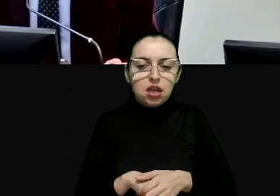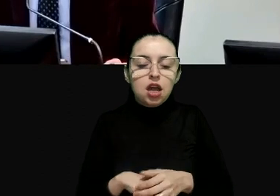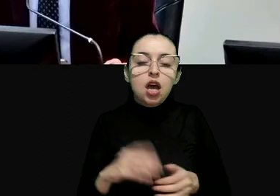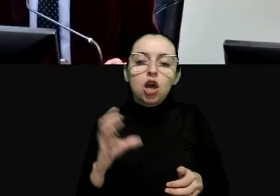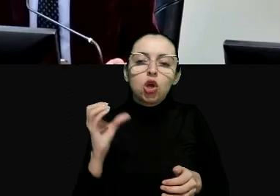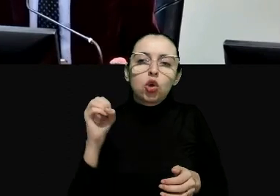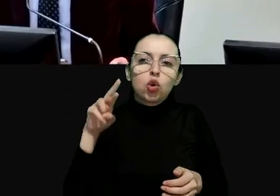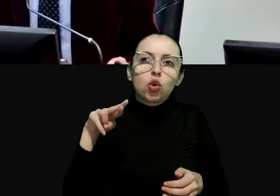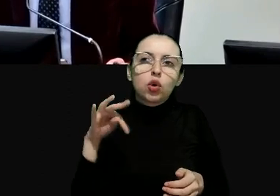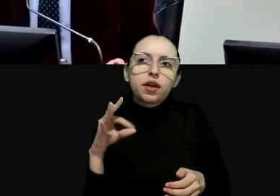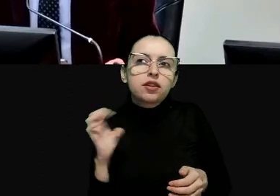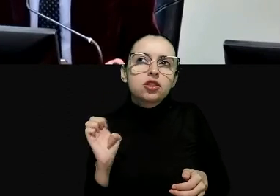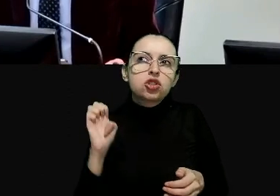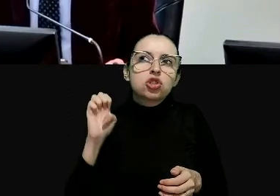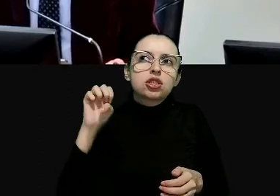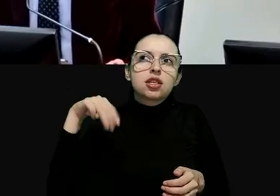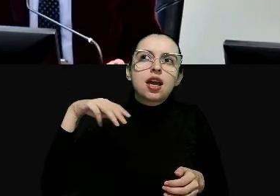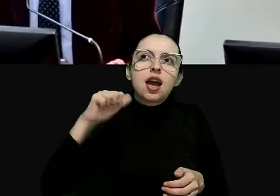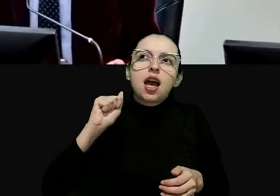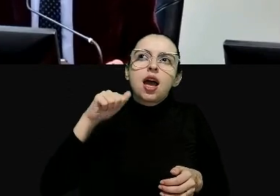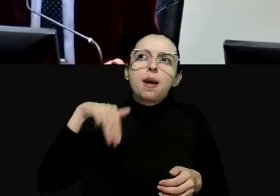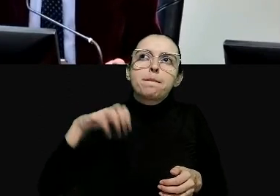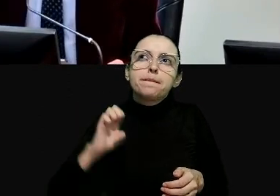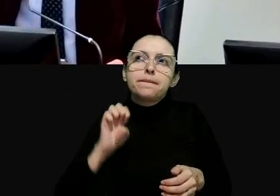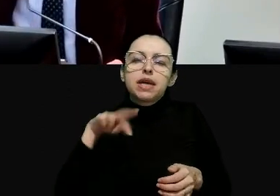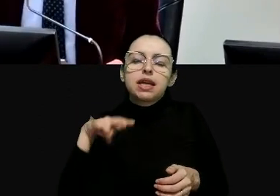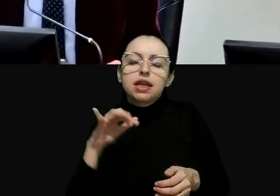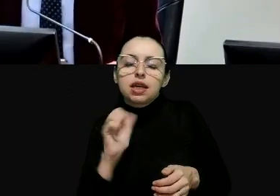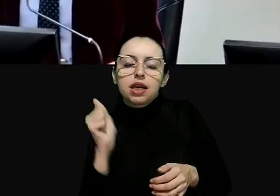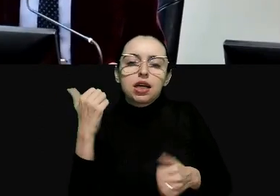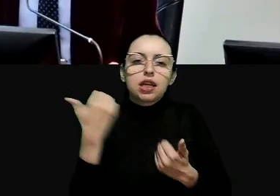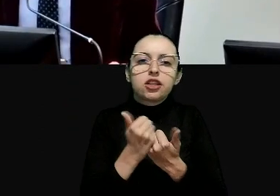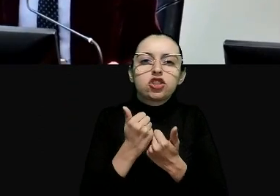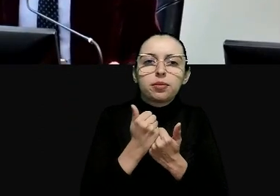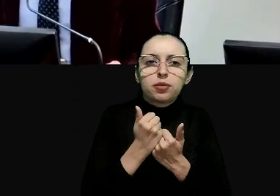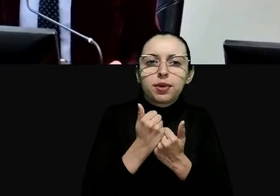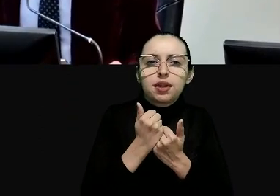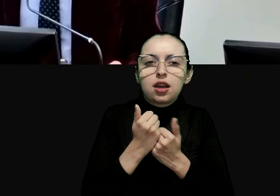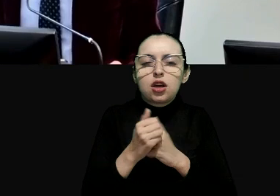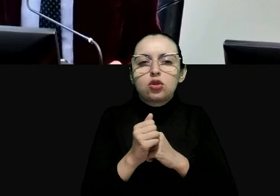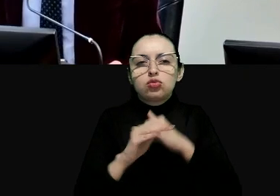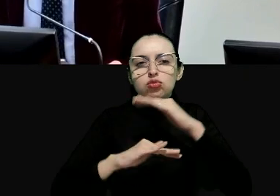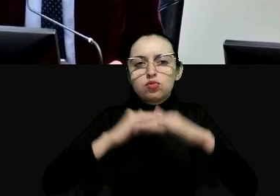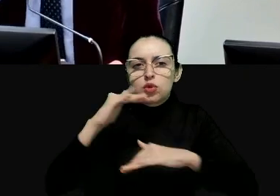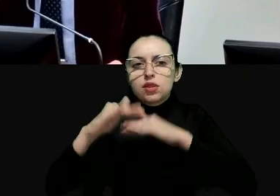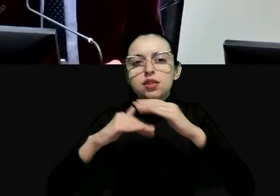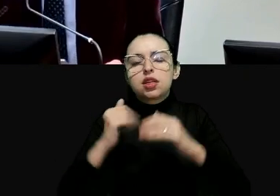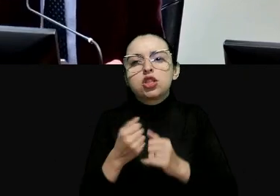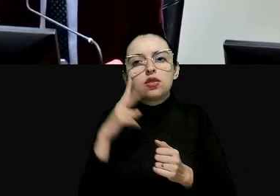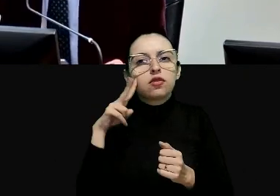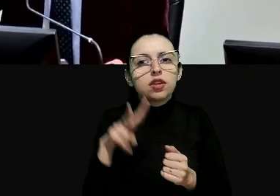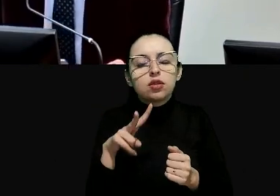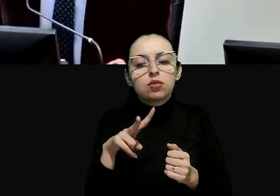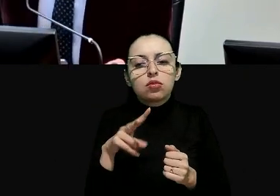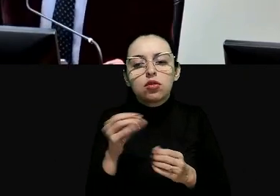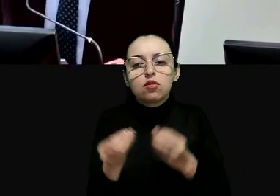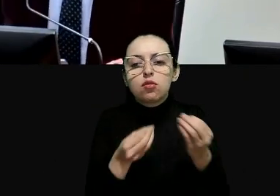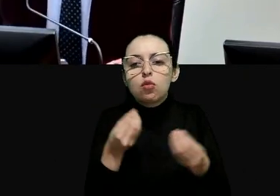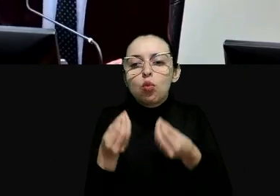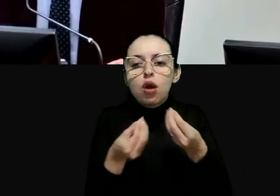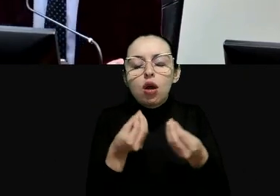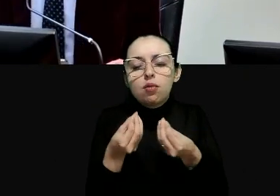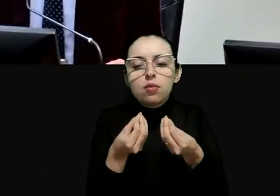corte americana assume este mandato transformador e apoia os processos nacionais vemos aqui uma